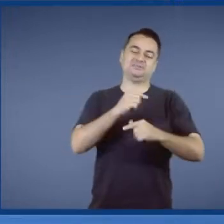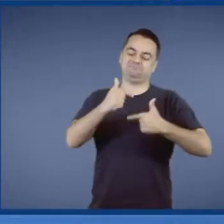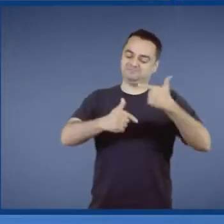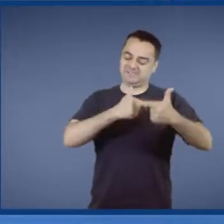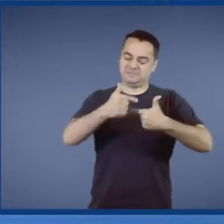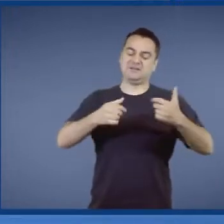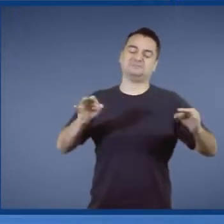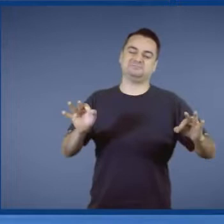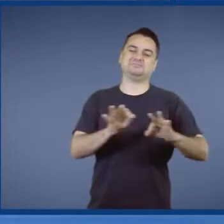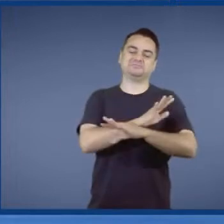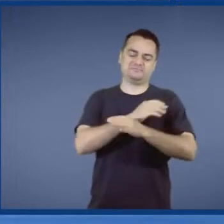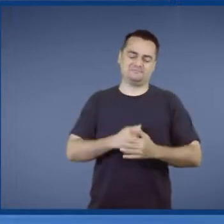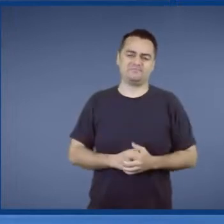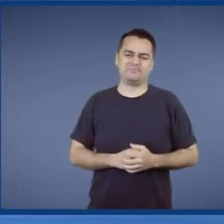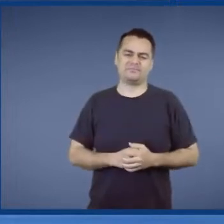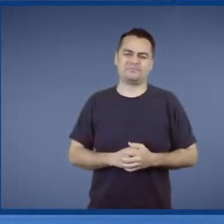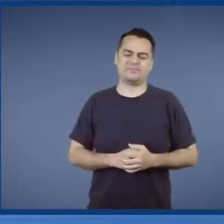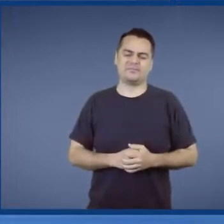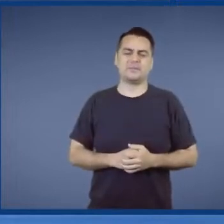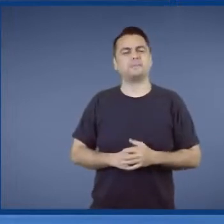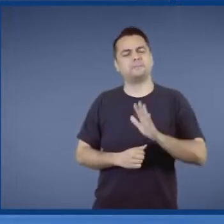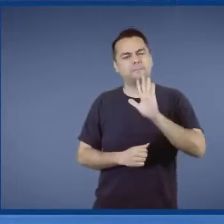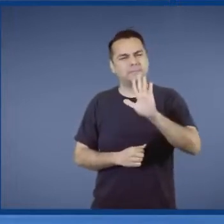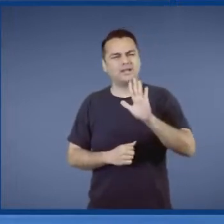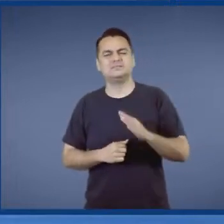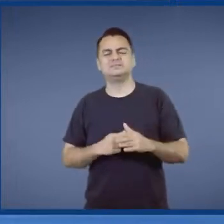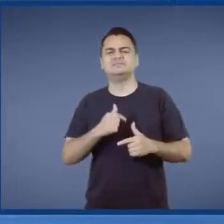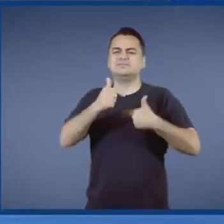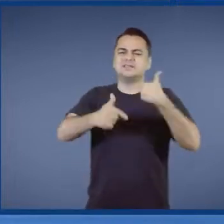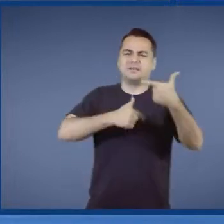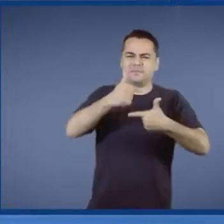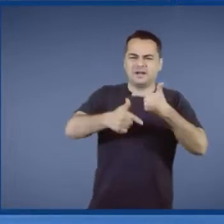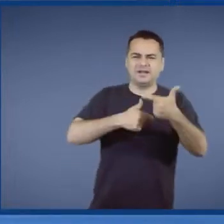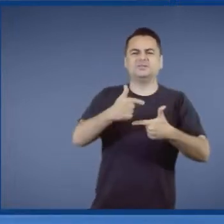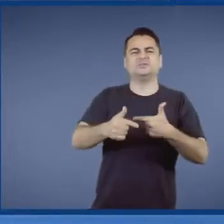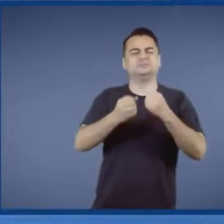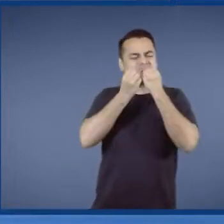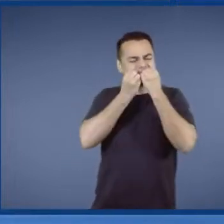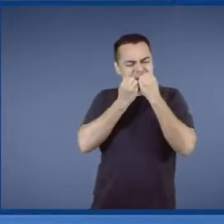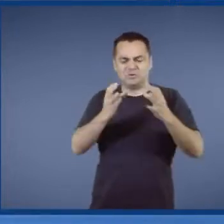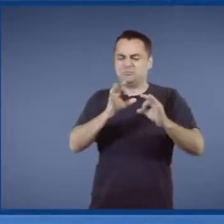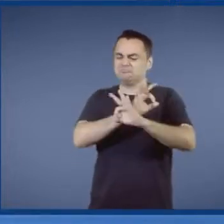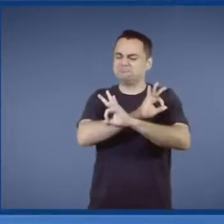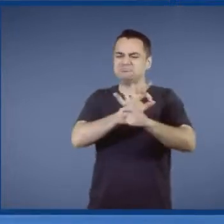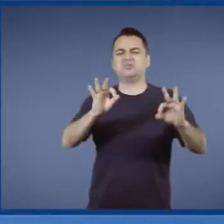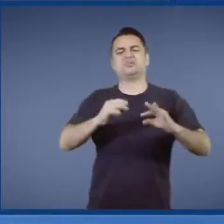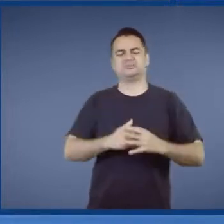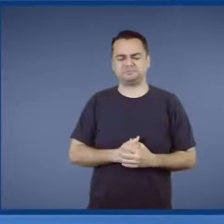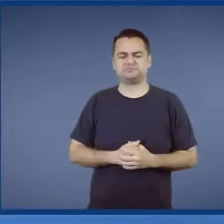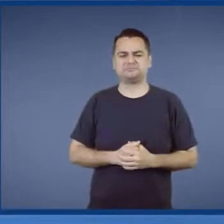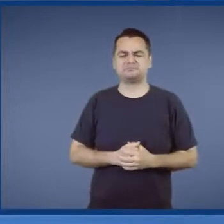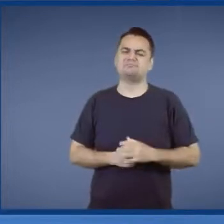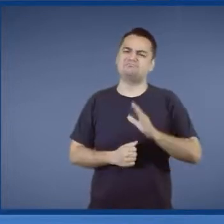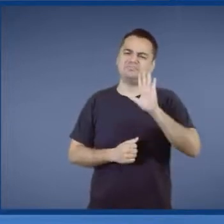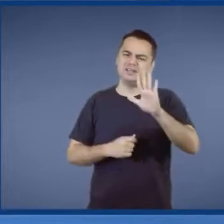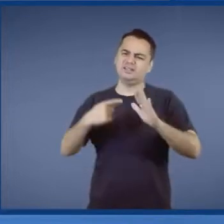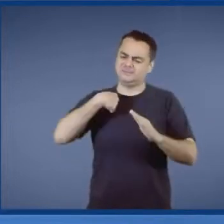E a pergunta que eu faço, e um ciclo bem vitorioso, bem abençoado. E a pergunta sempre que eu faço é assim. Meu Deus.